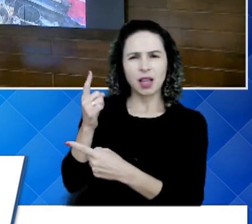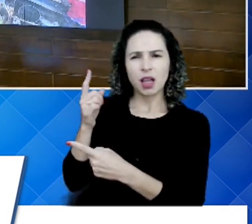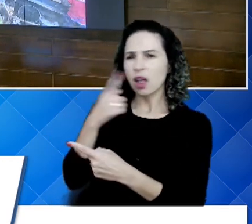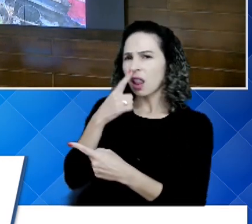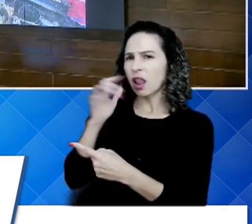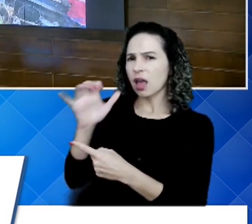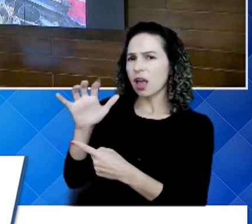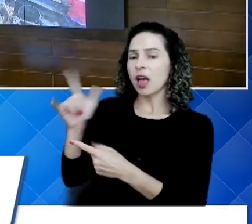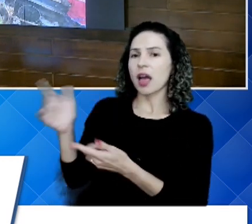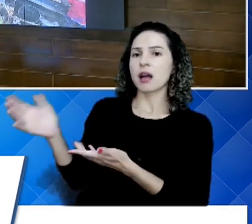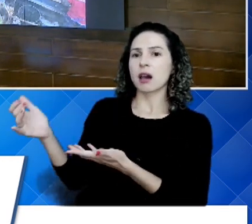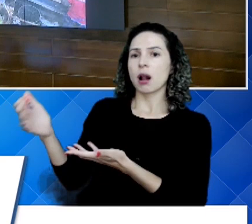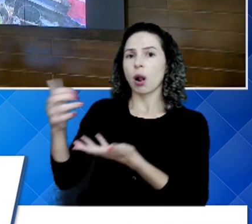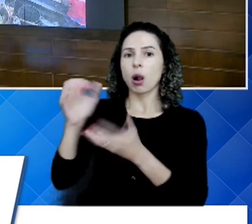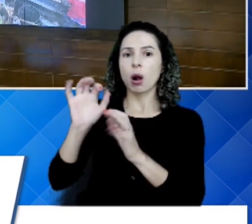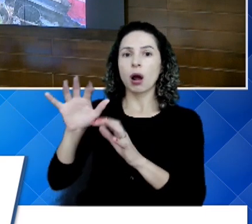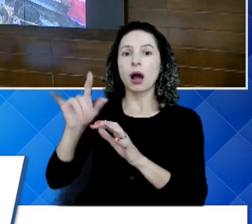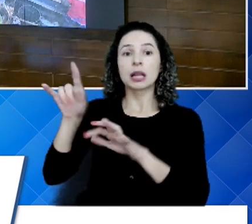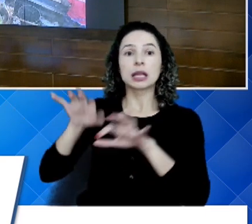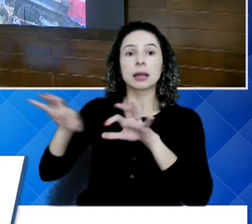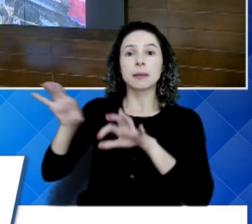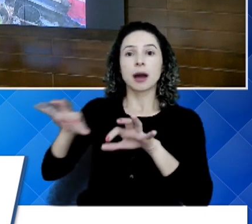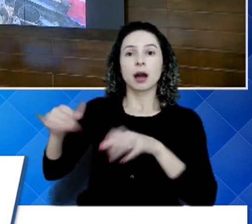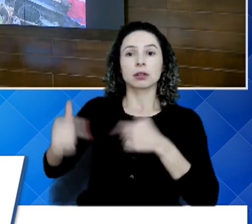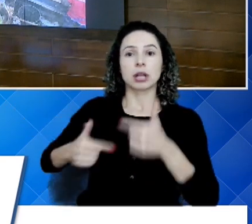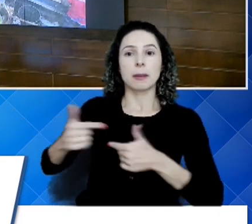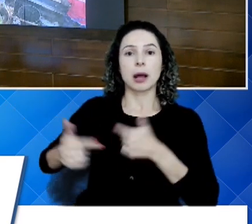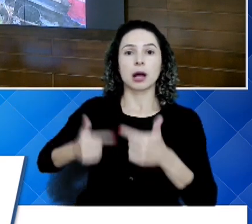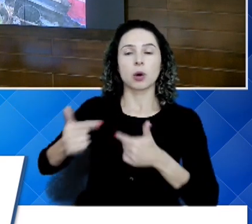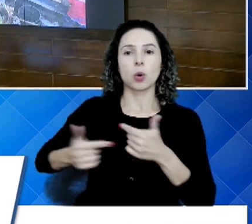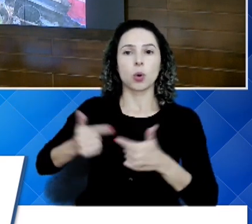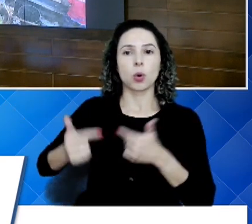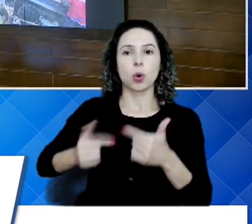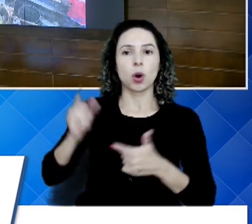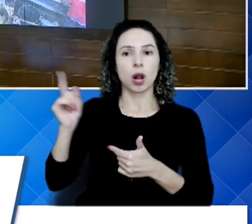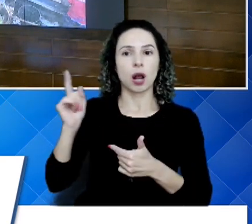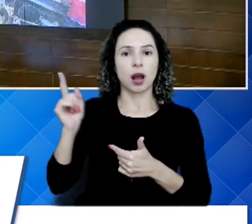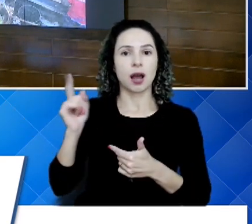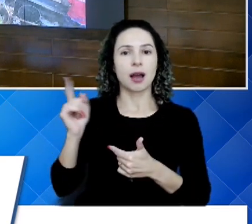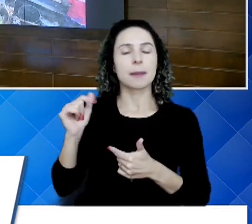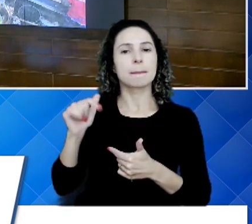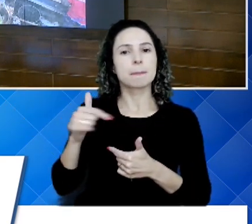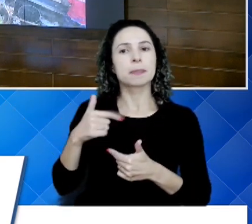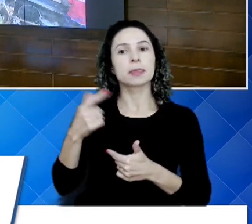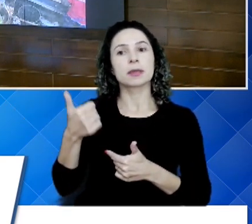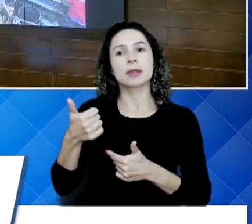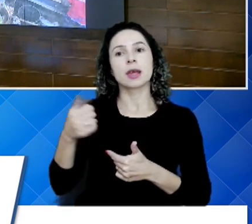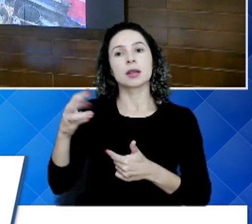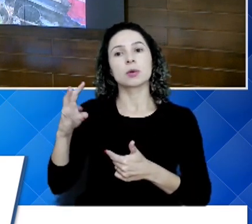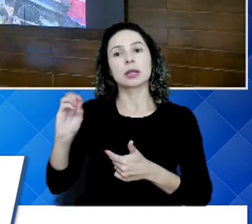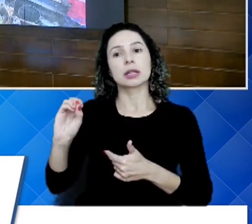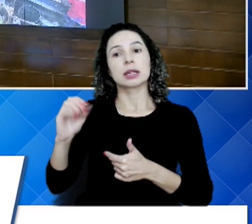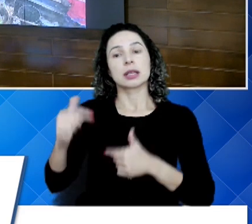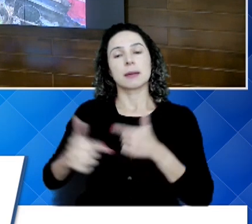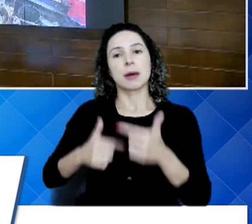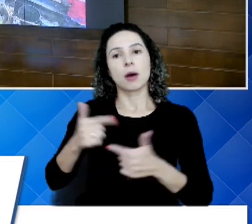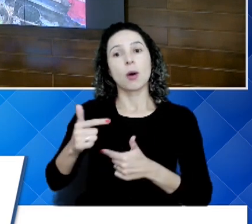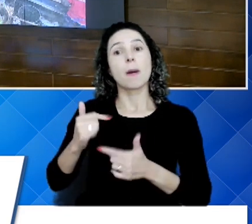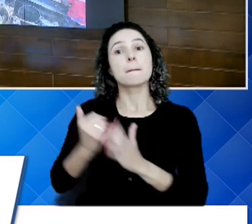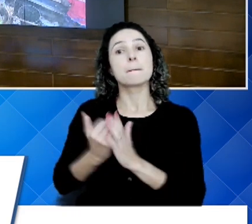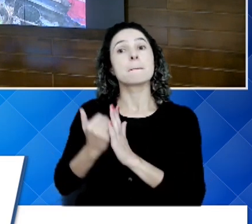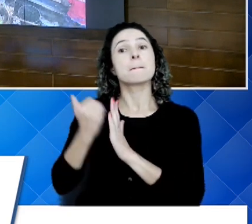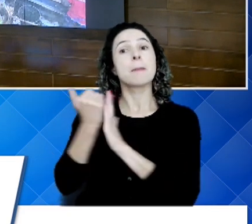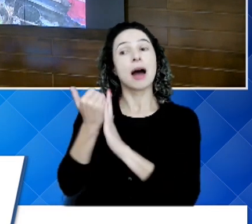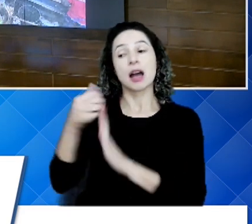coletado. Ali é separado pelos trabalhadores, que são 130 trabalhadores, fora os 90 que